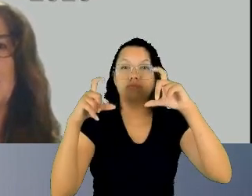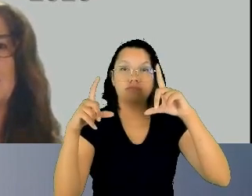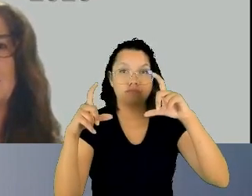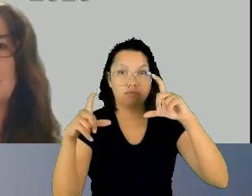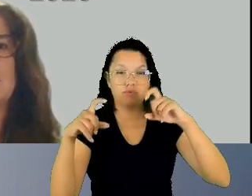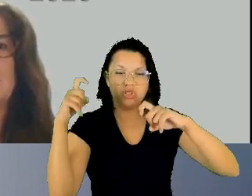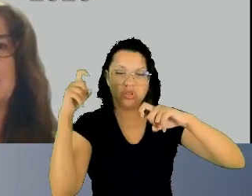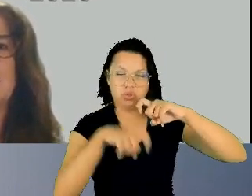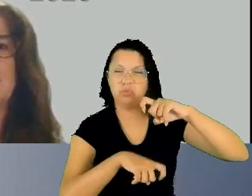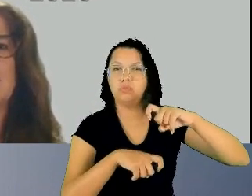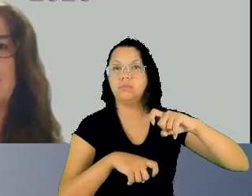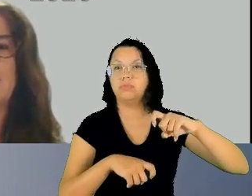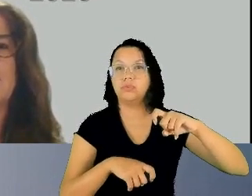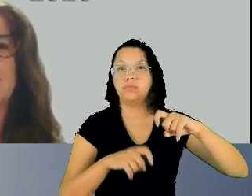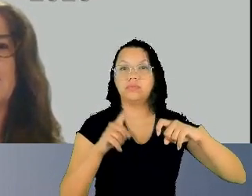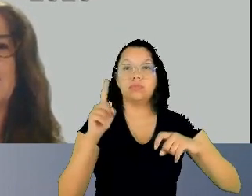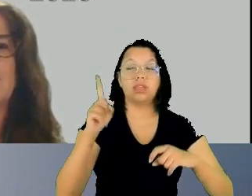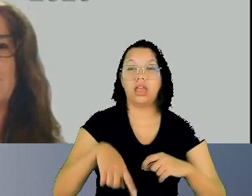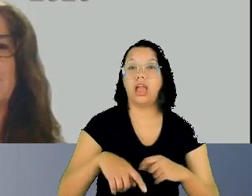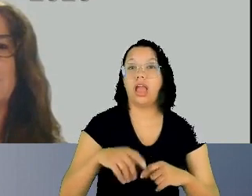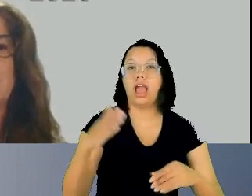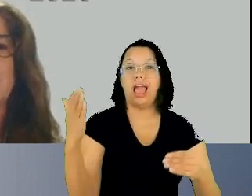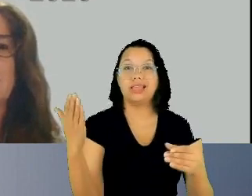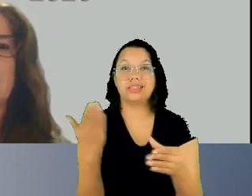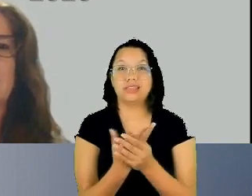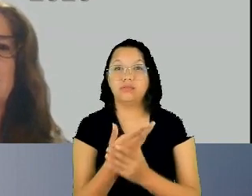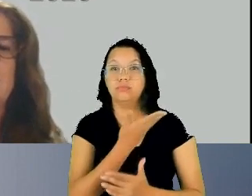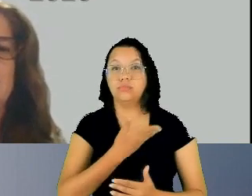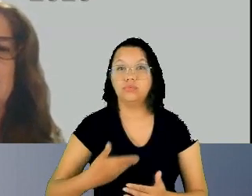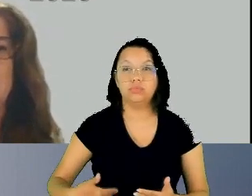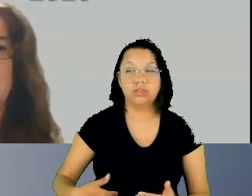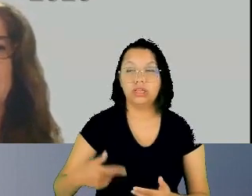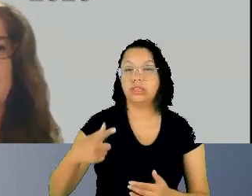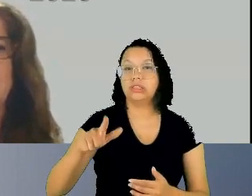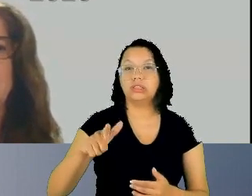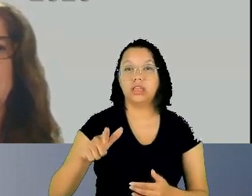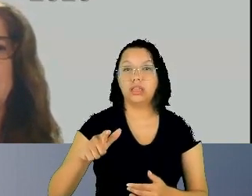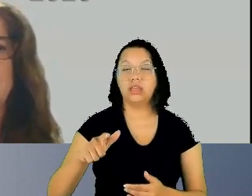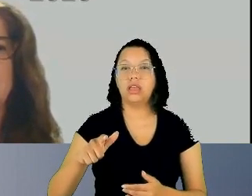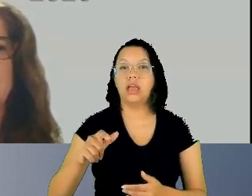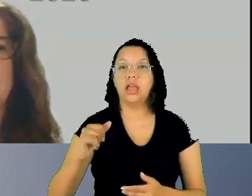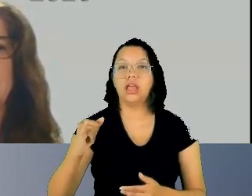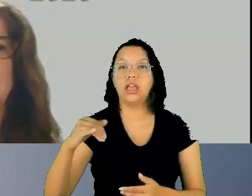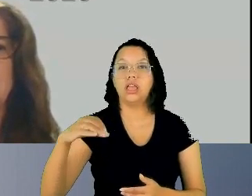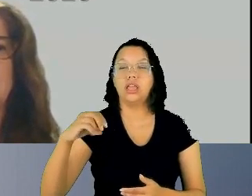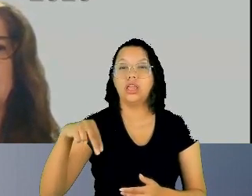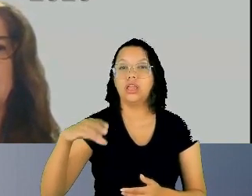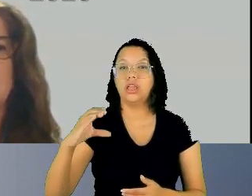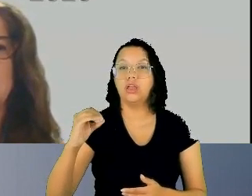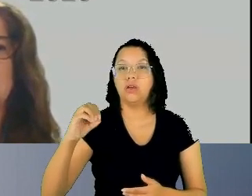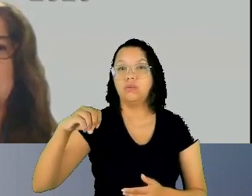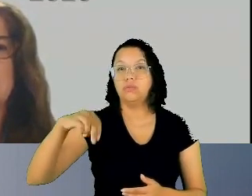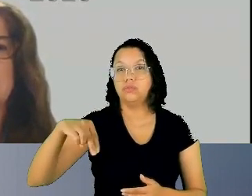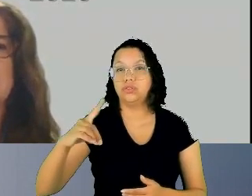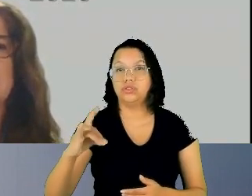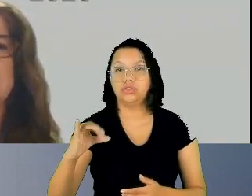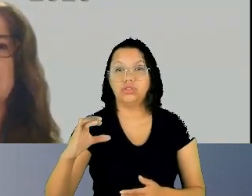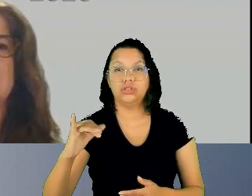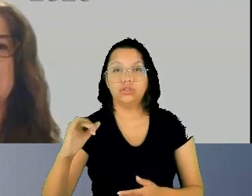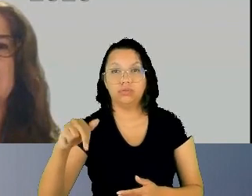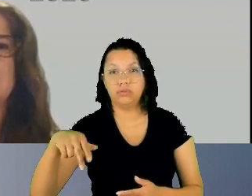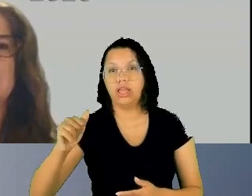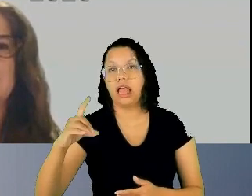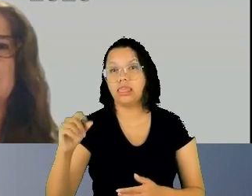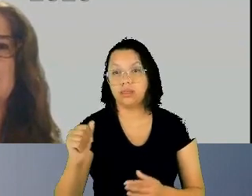incondicionada para esses crimes e deu inúmeras outras diretrizes para sua melhor definição